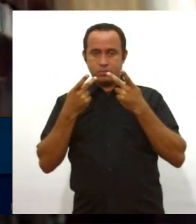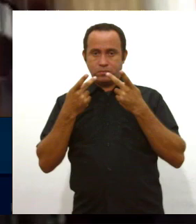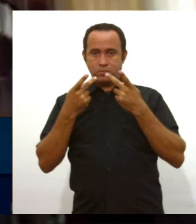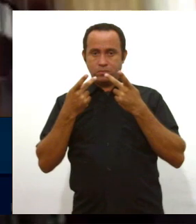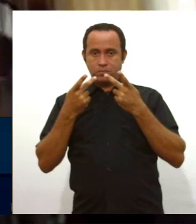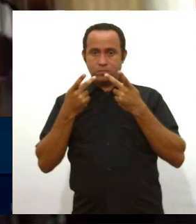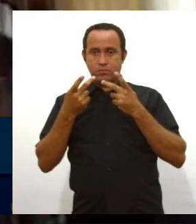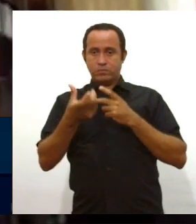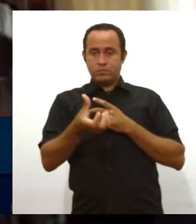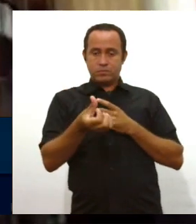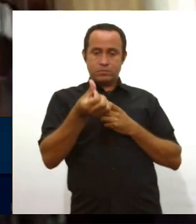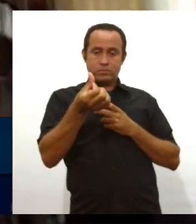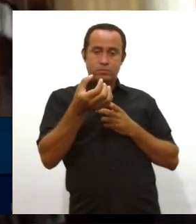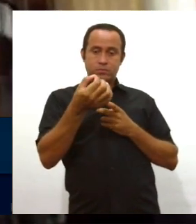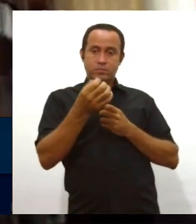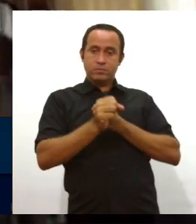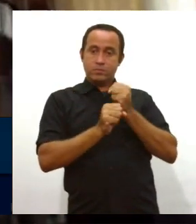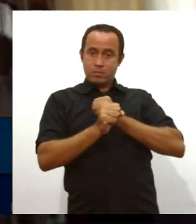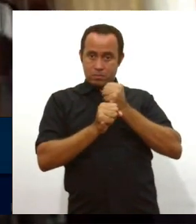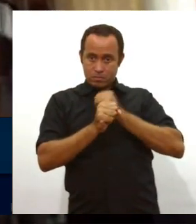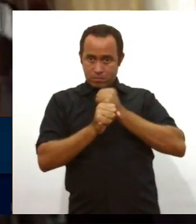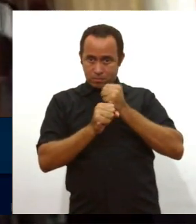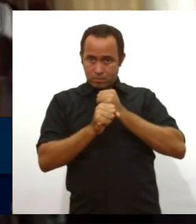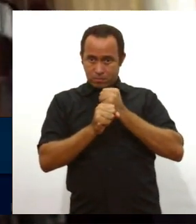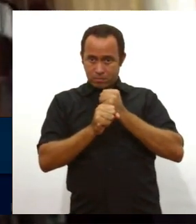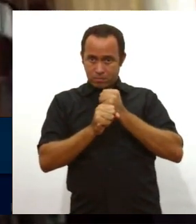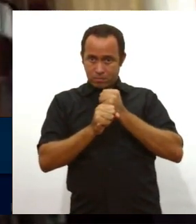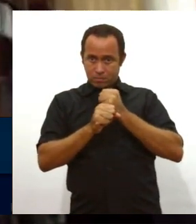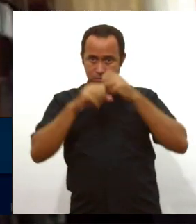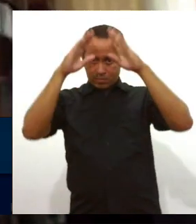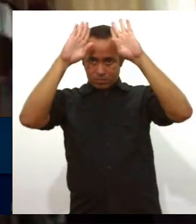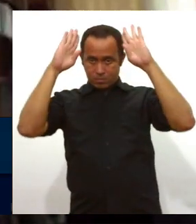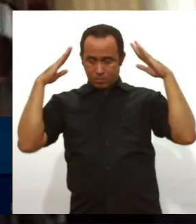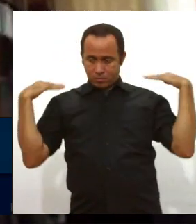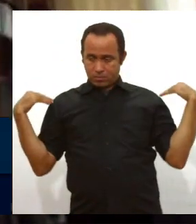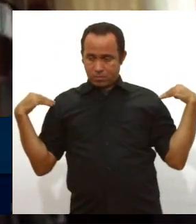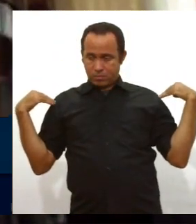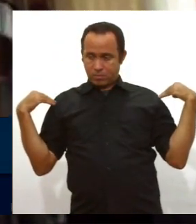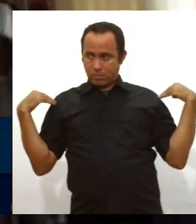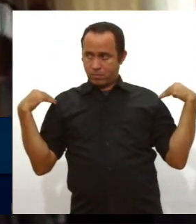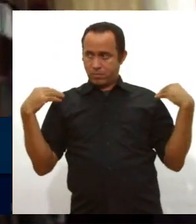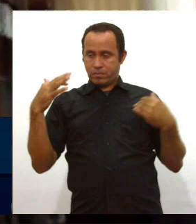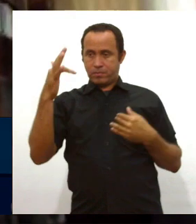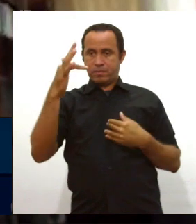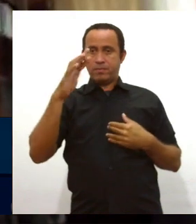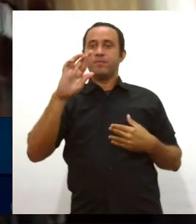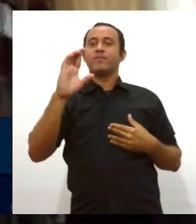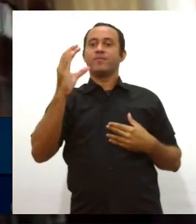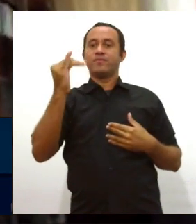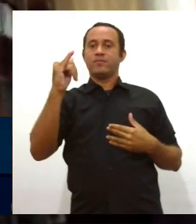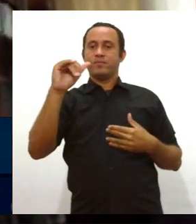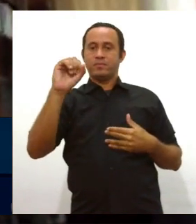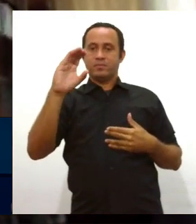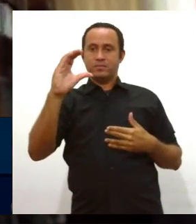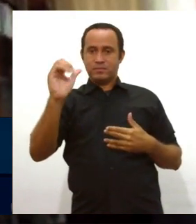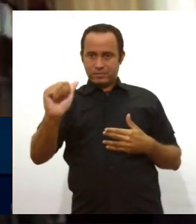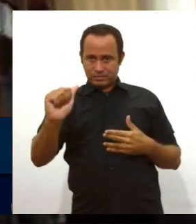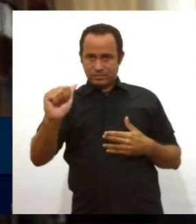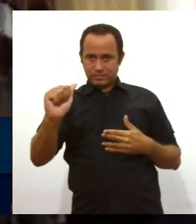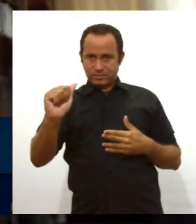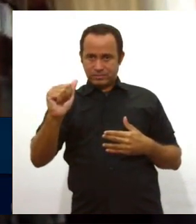comemorando 60 anos de consagração da irmã Francisca. Irmã Francisca, presidente, a Matilda